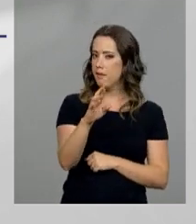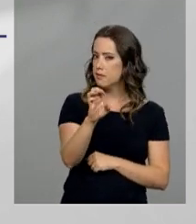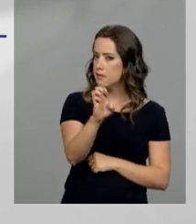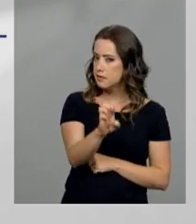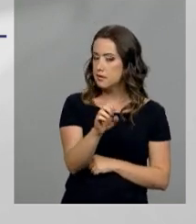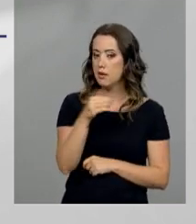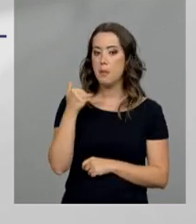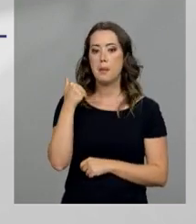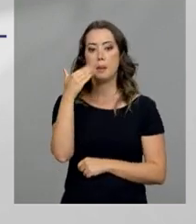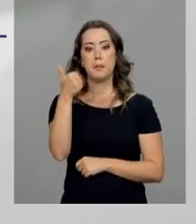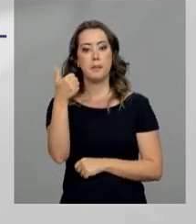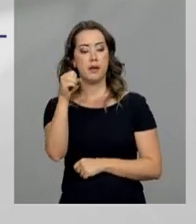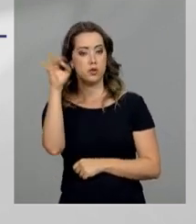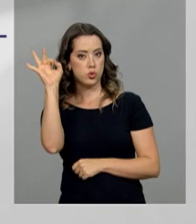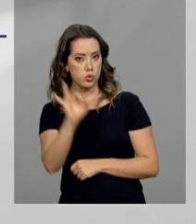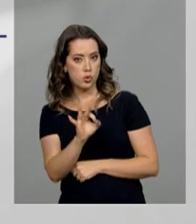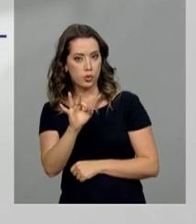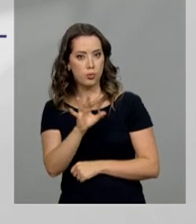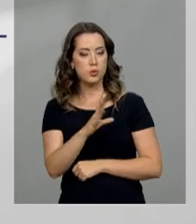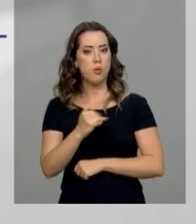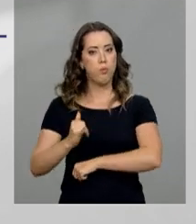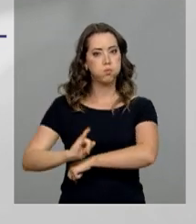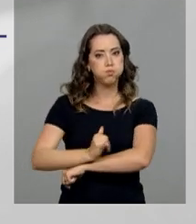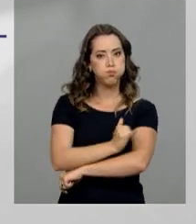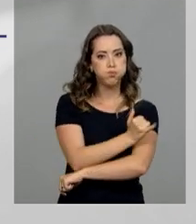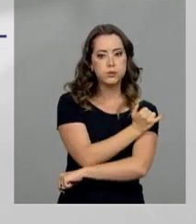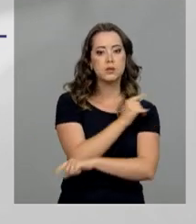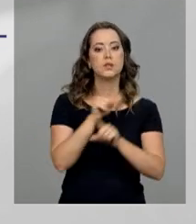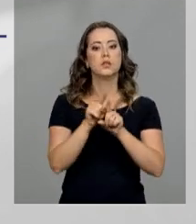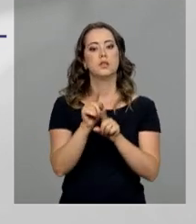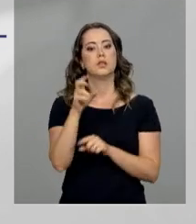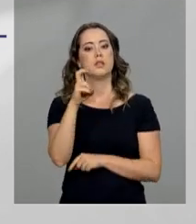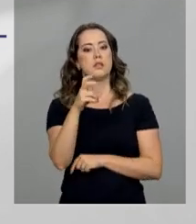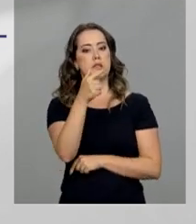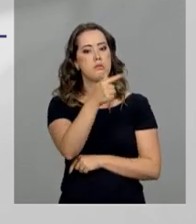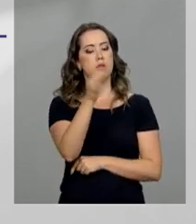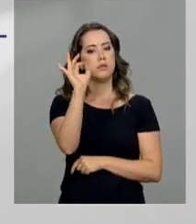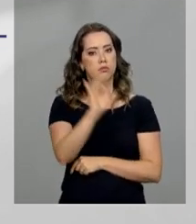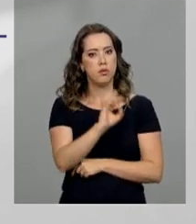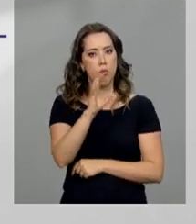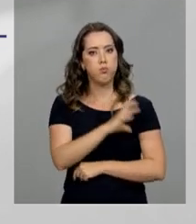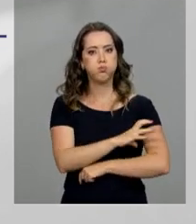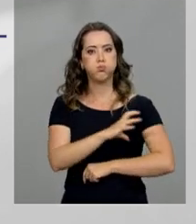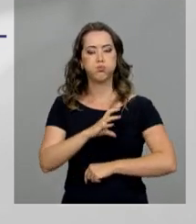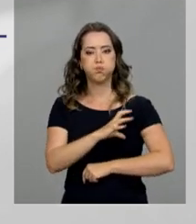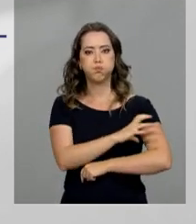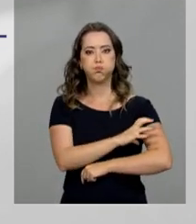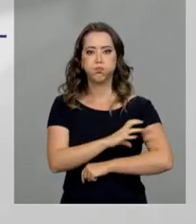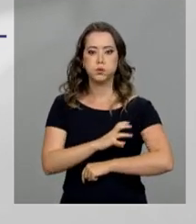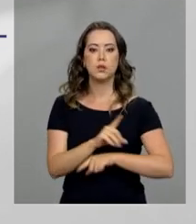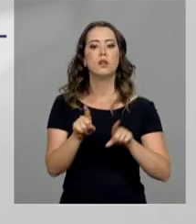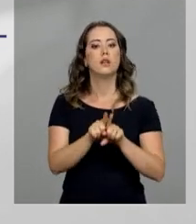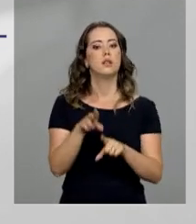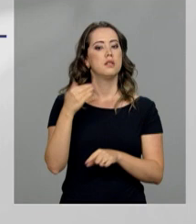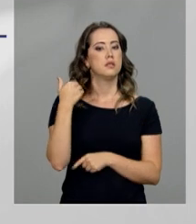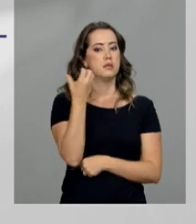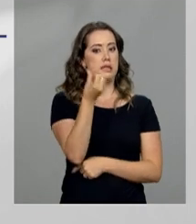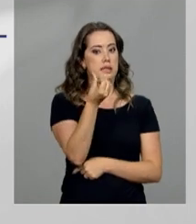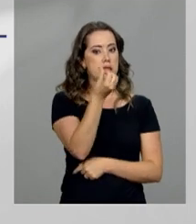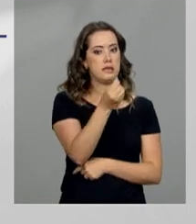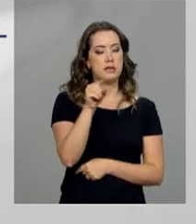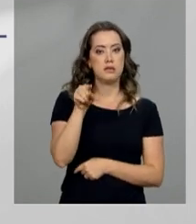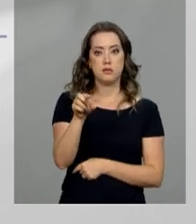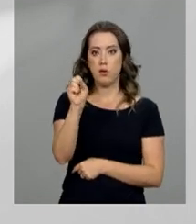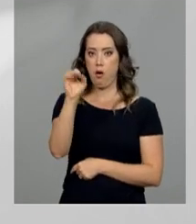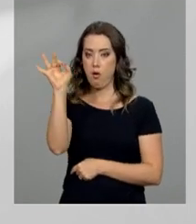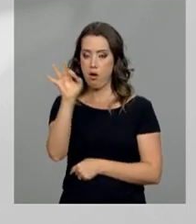são obesos. 57% são hipertensos. E mais de 66% têm excesso de